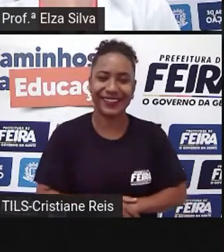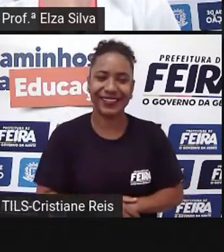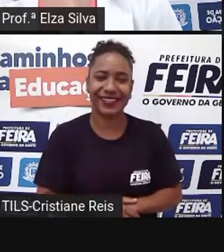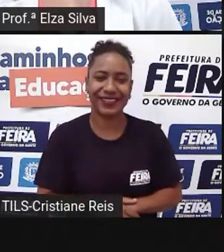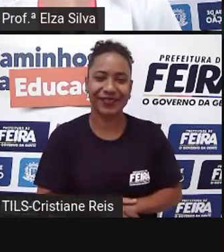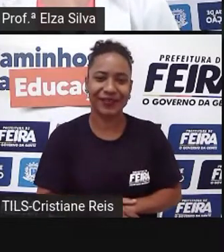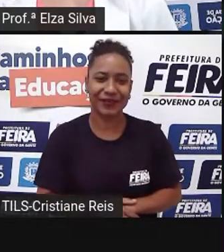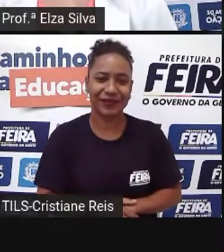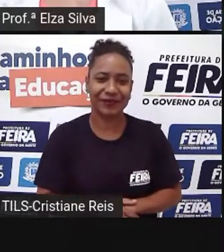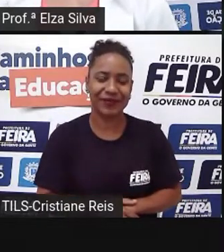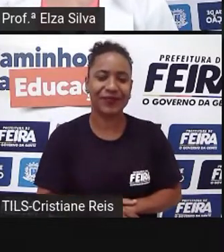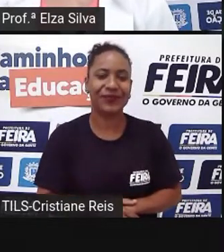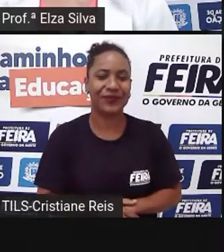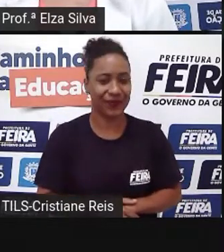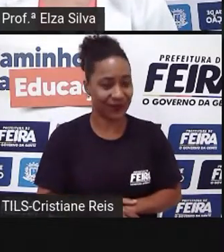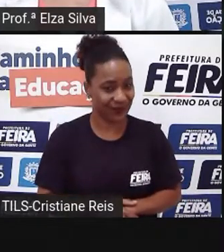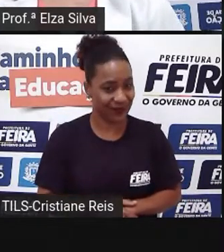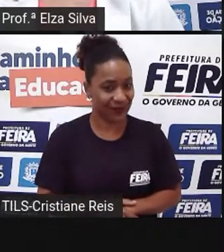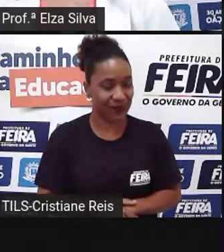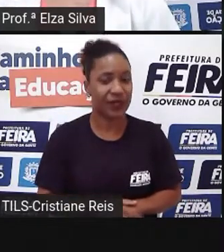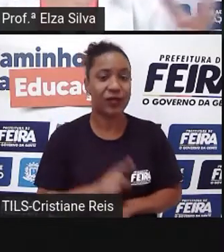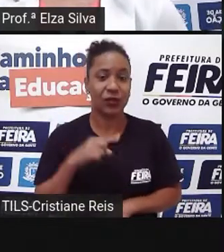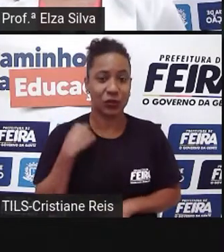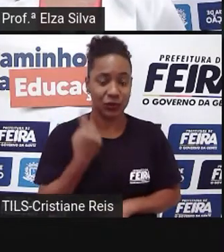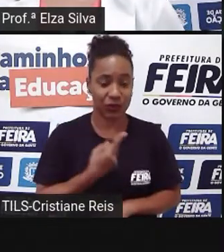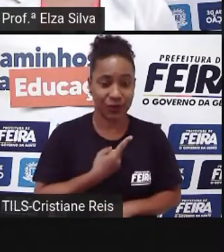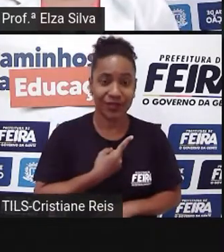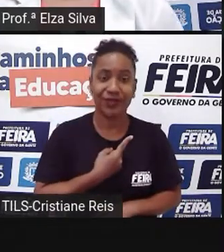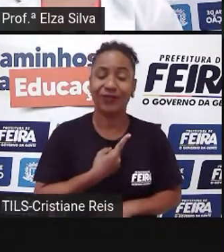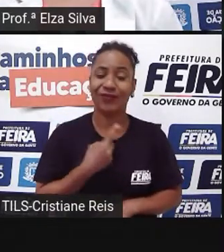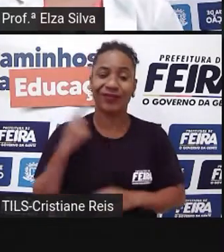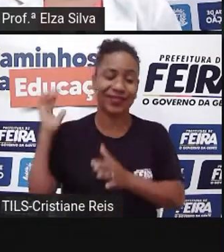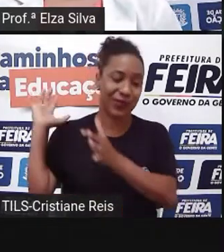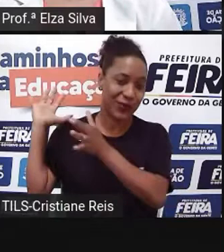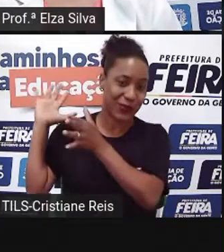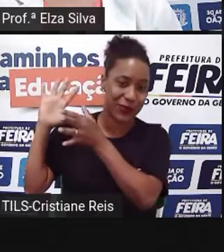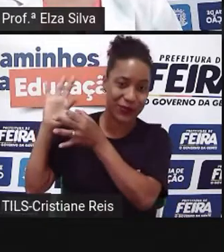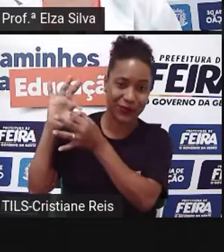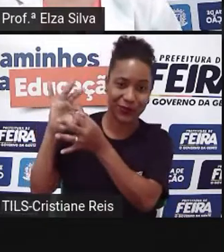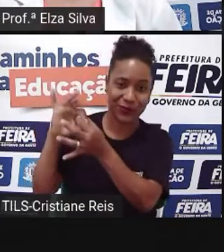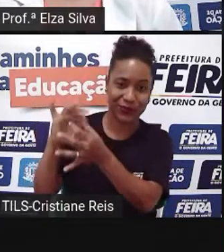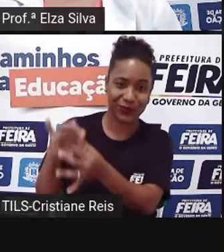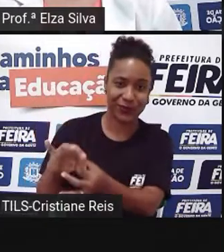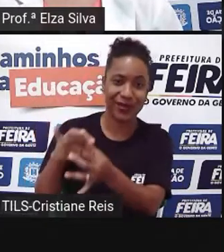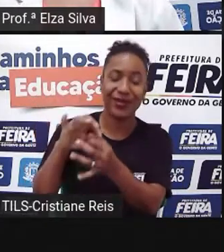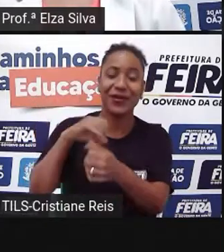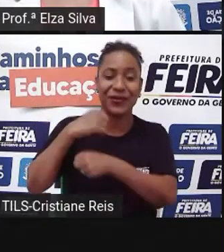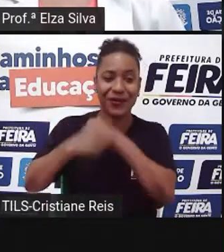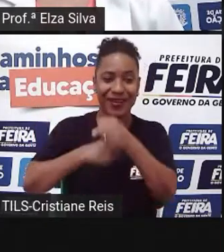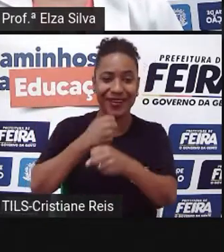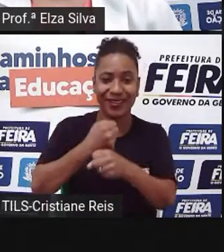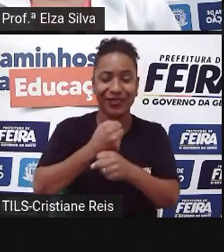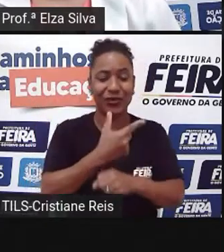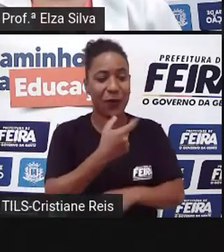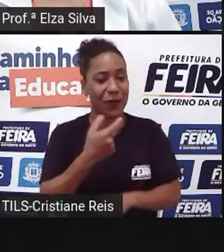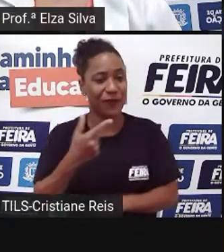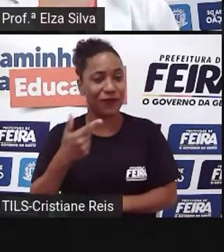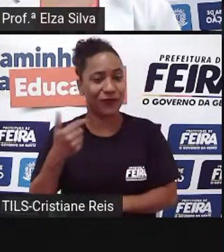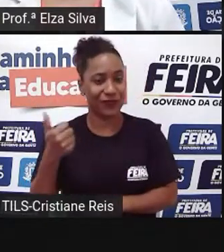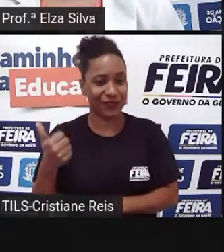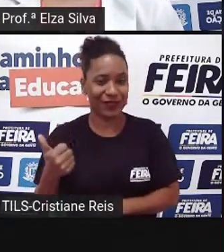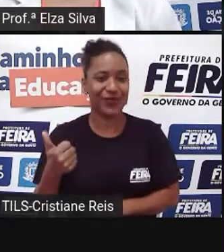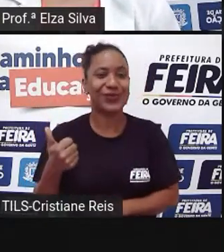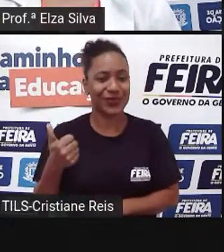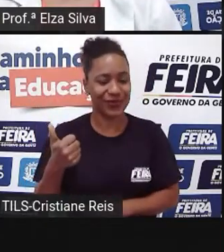Rewind 2021. Então nós vamos fazer agora uma retrospectiva 2021, uma retrospectiva